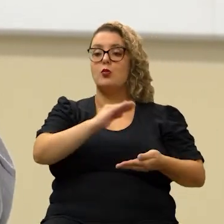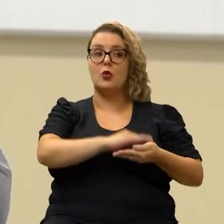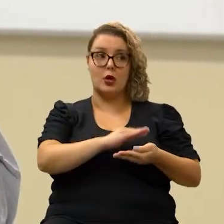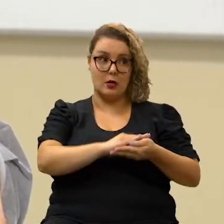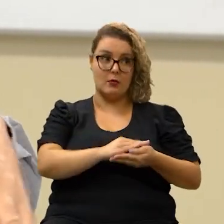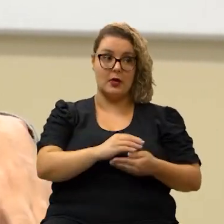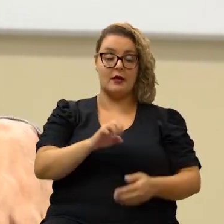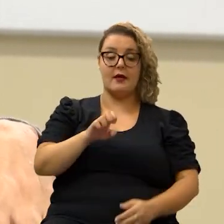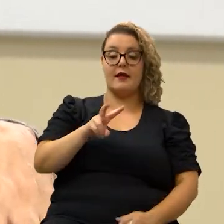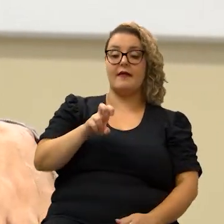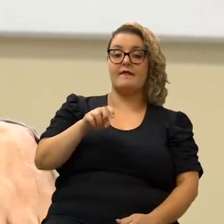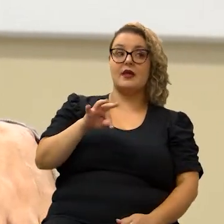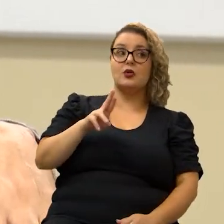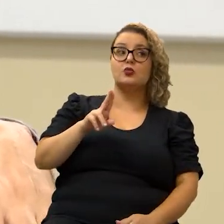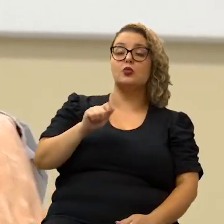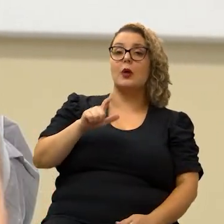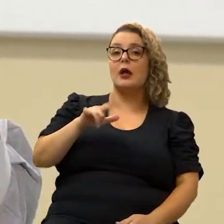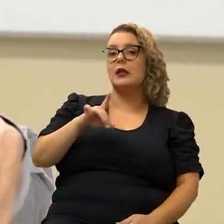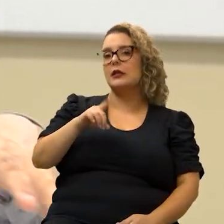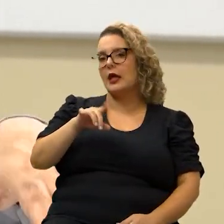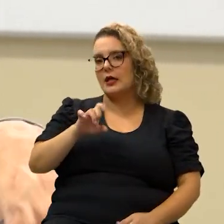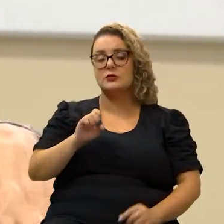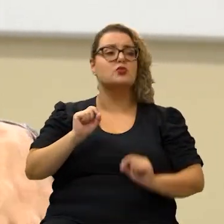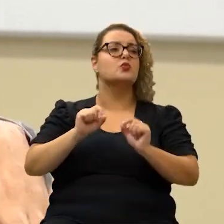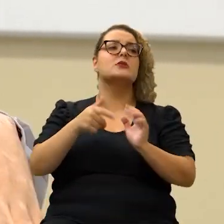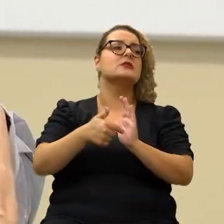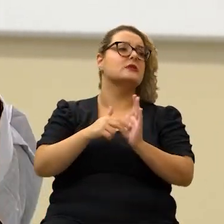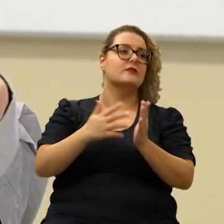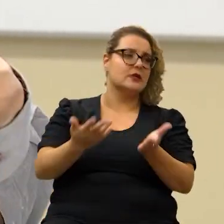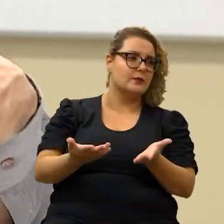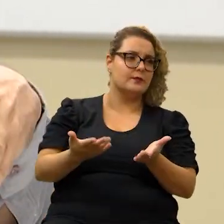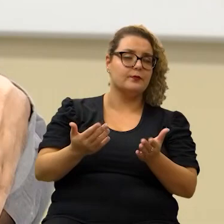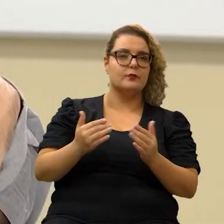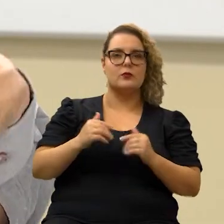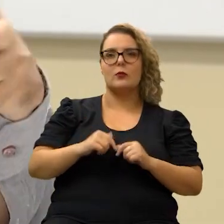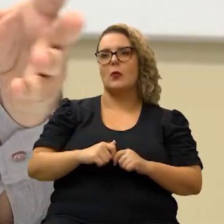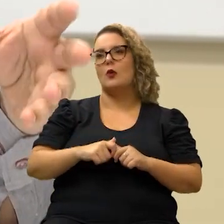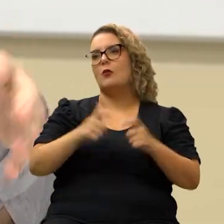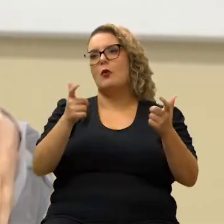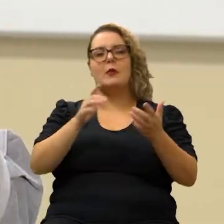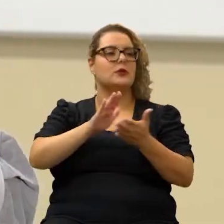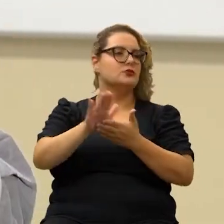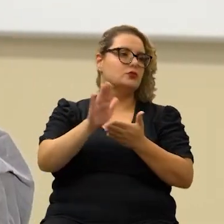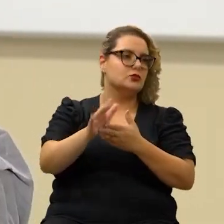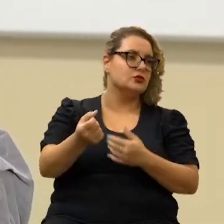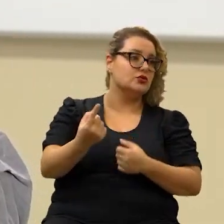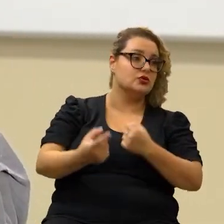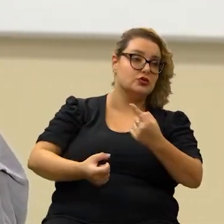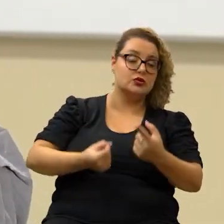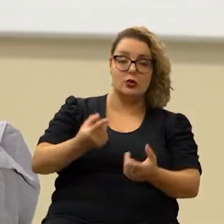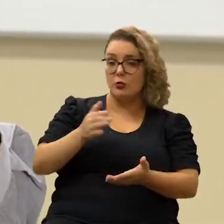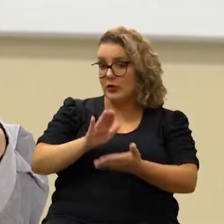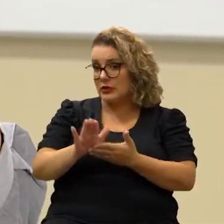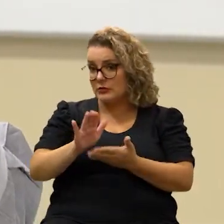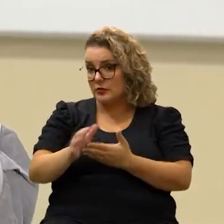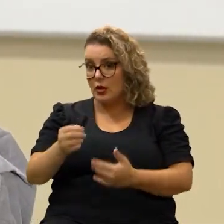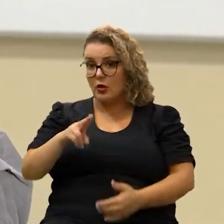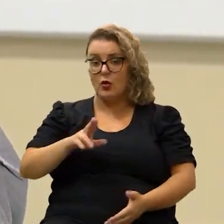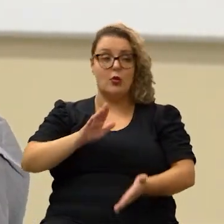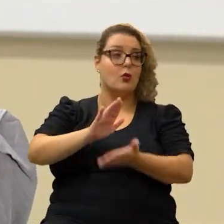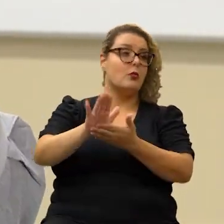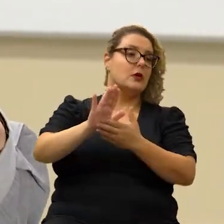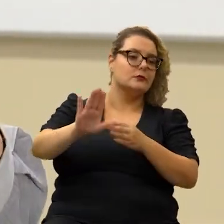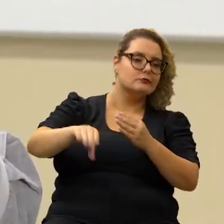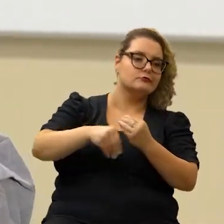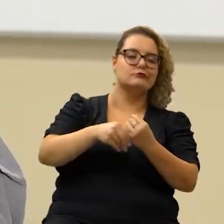poupança para eventualidades o que são essas eventualidades? um aumento no custo de alguma dessas despesas